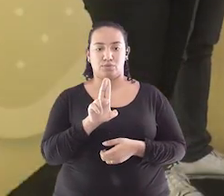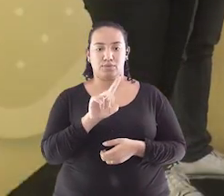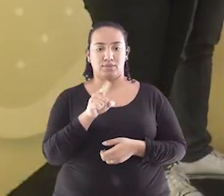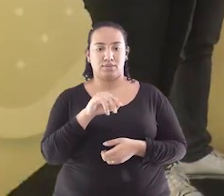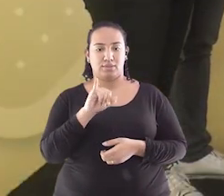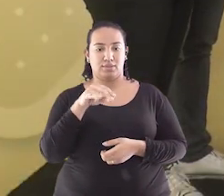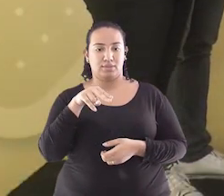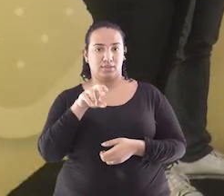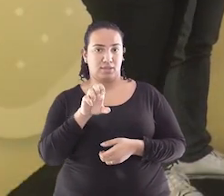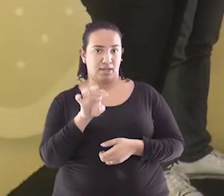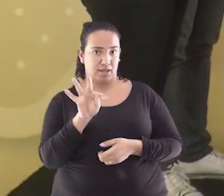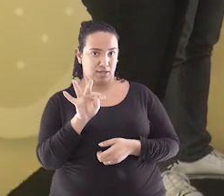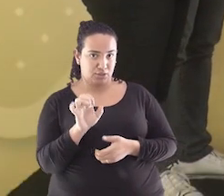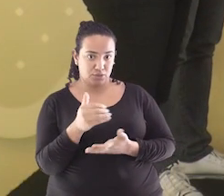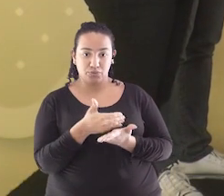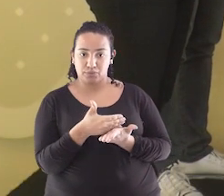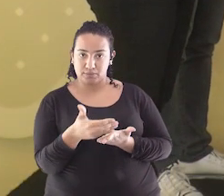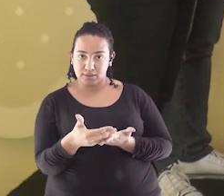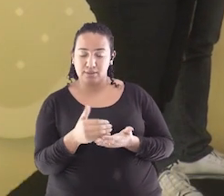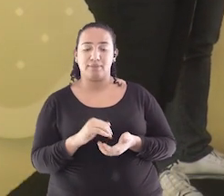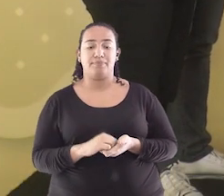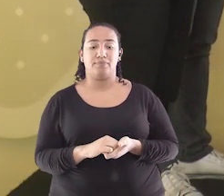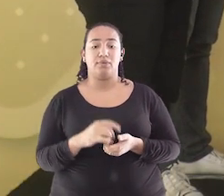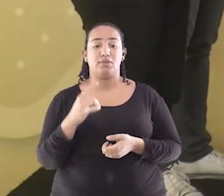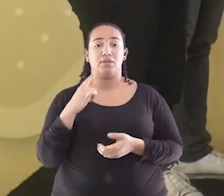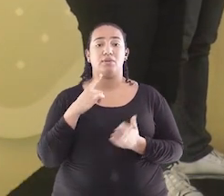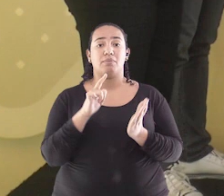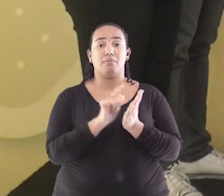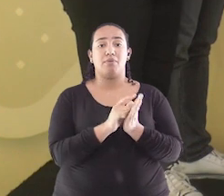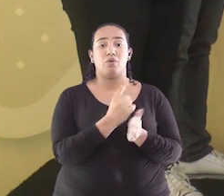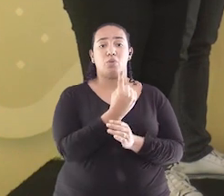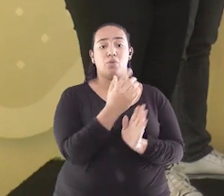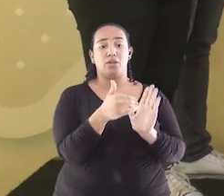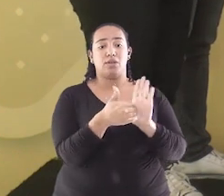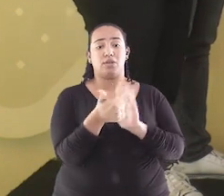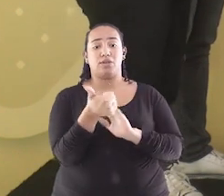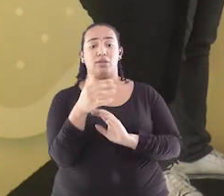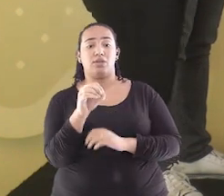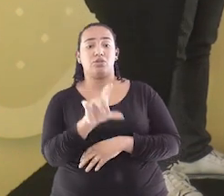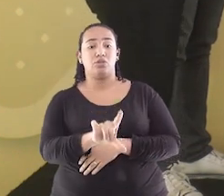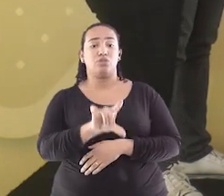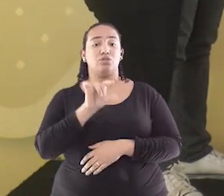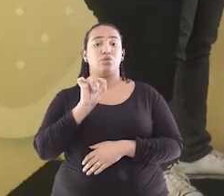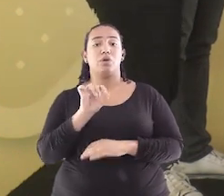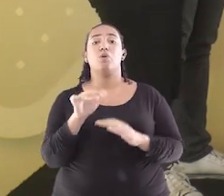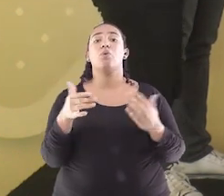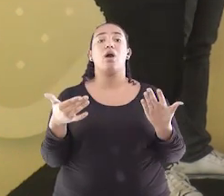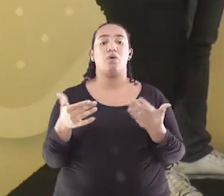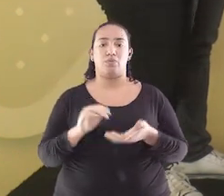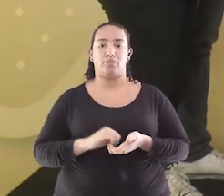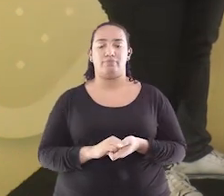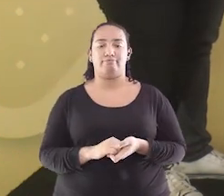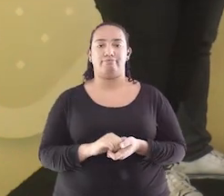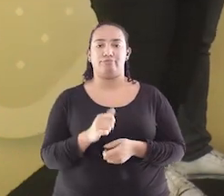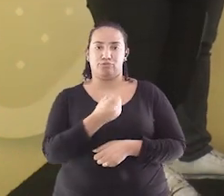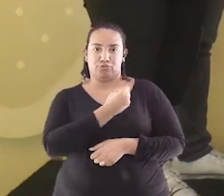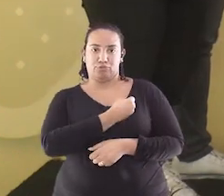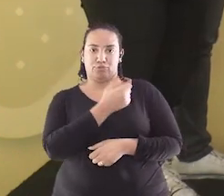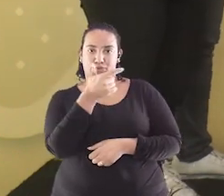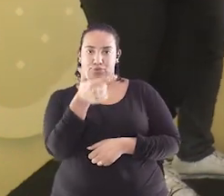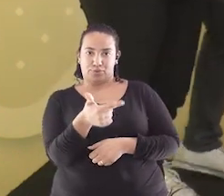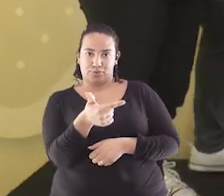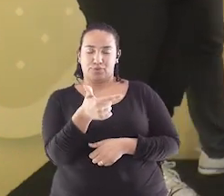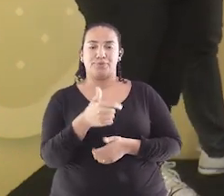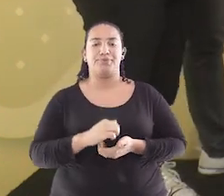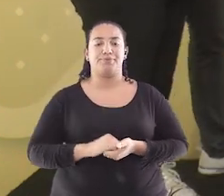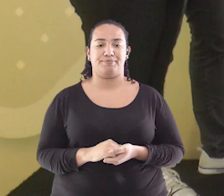Luzinete, nós temos aqui os envelopes de 1 a 10. Qual envelope você irá sortear? Eu vou pegar o número 2. Muito bem! Ela escolheu